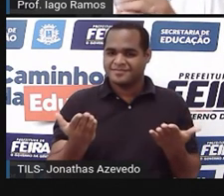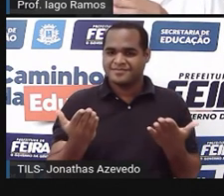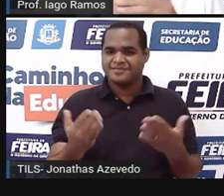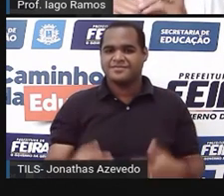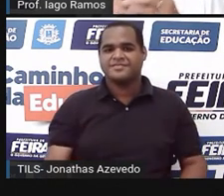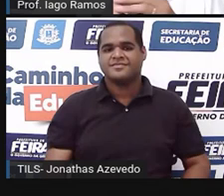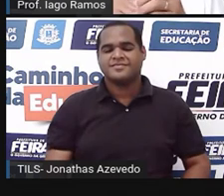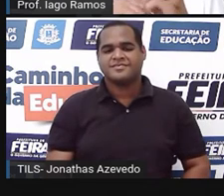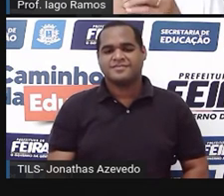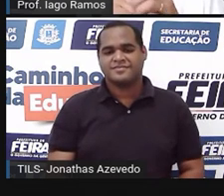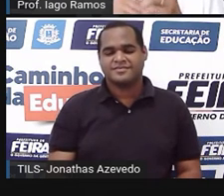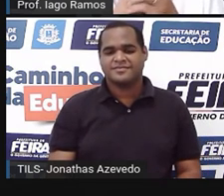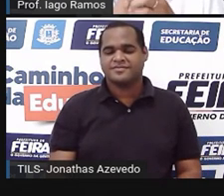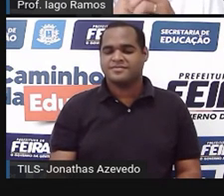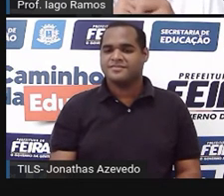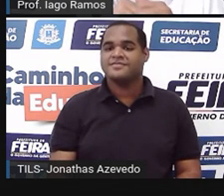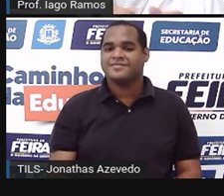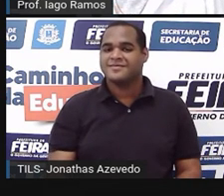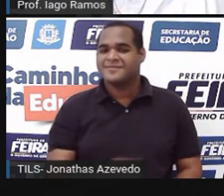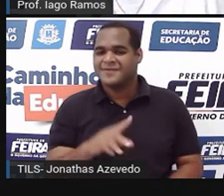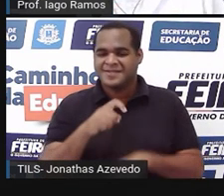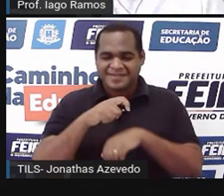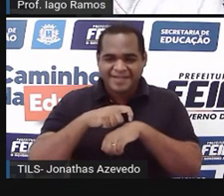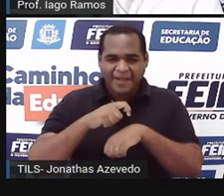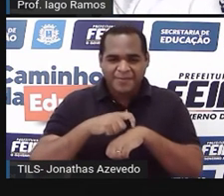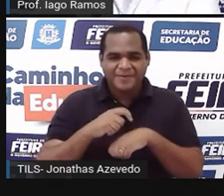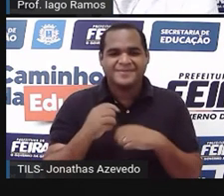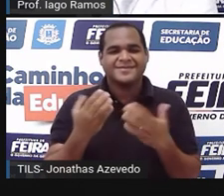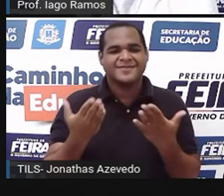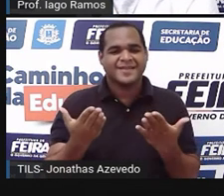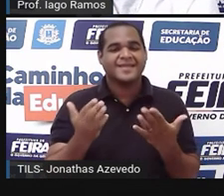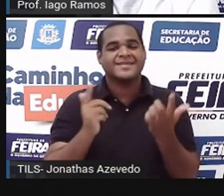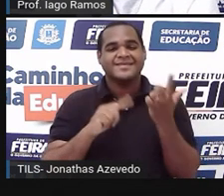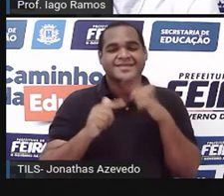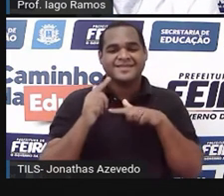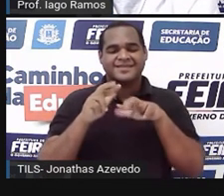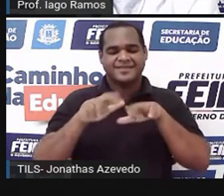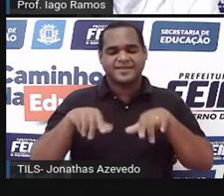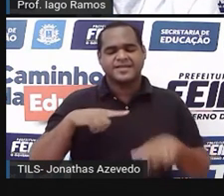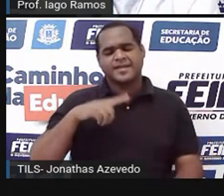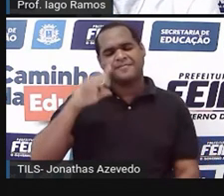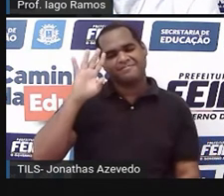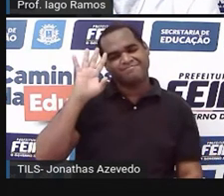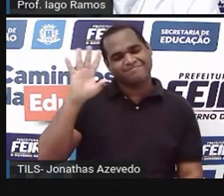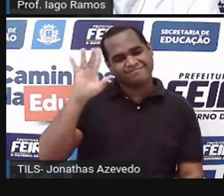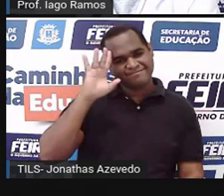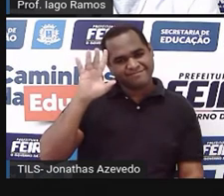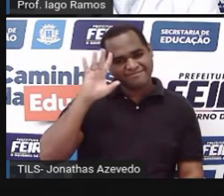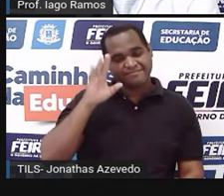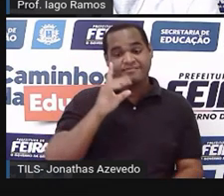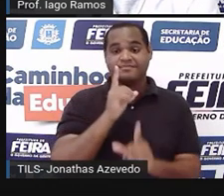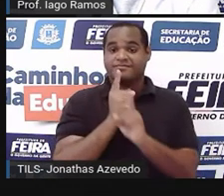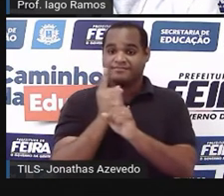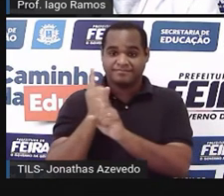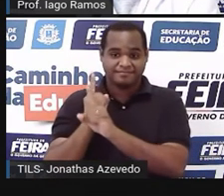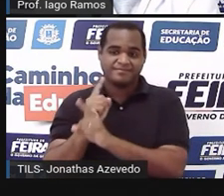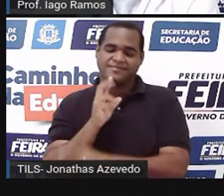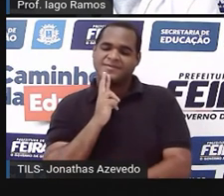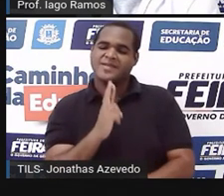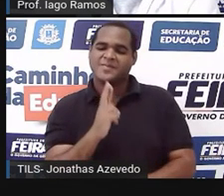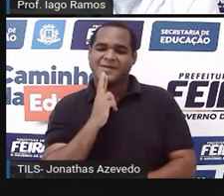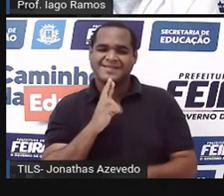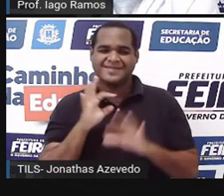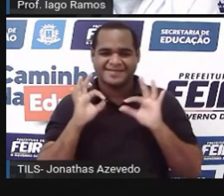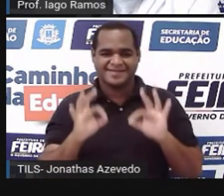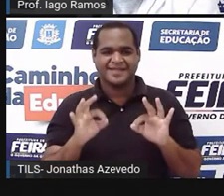Estou te dando um pouquinho de tempo para que você consiga pensar e encontrar uma resposta.